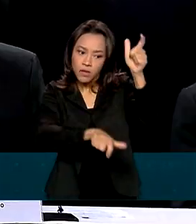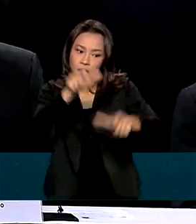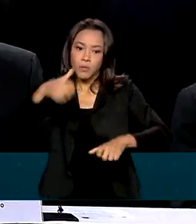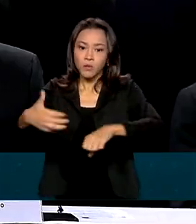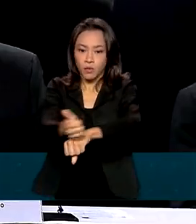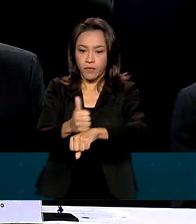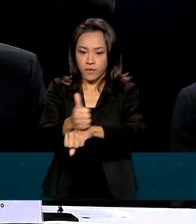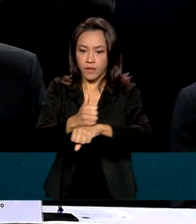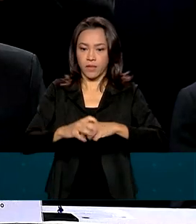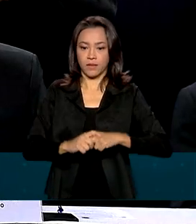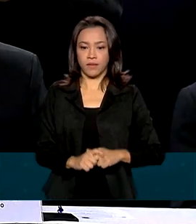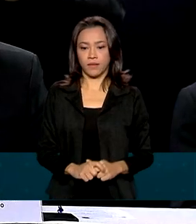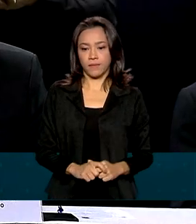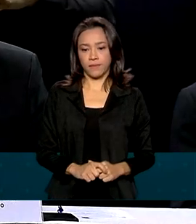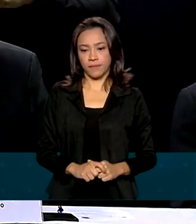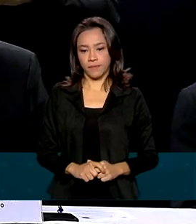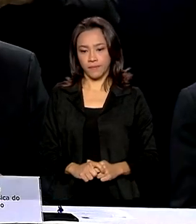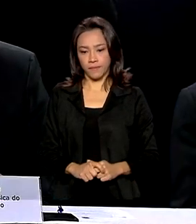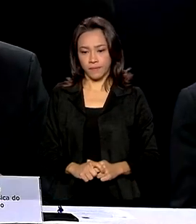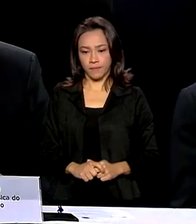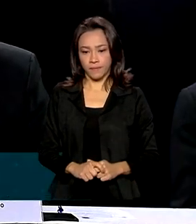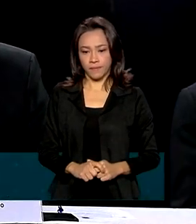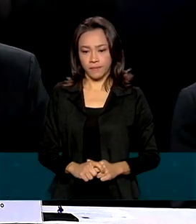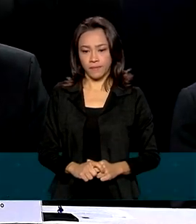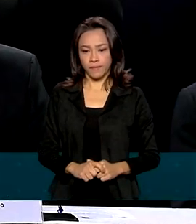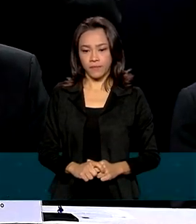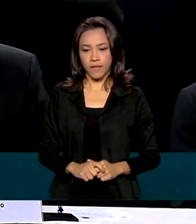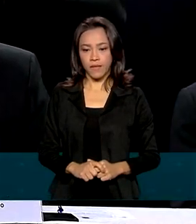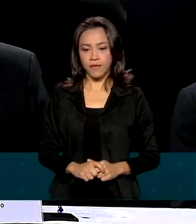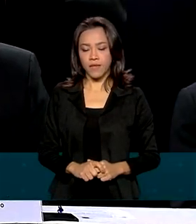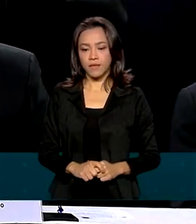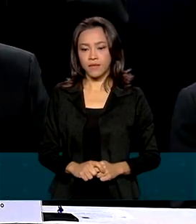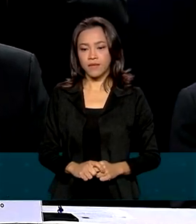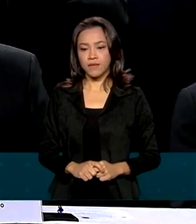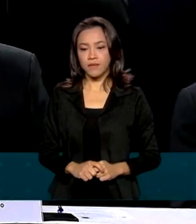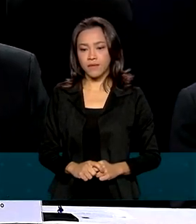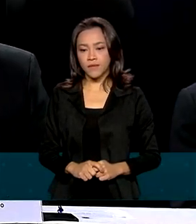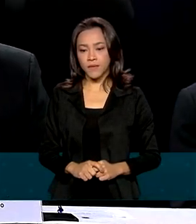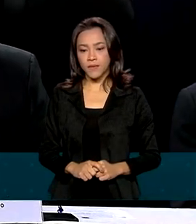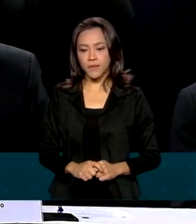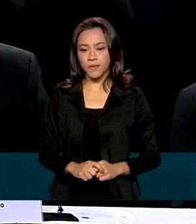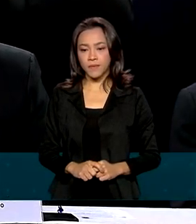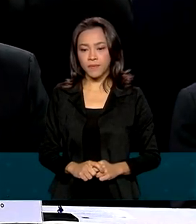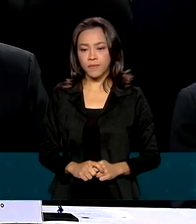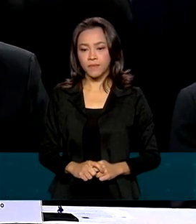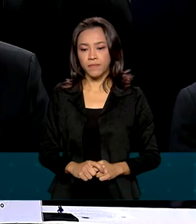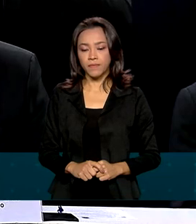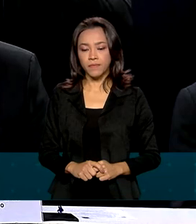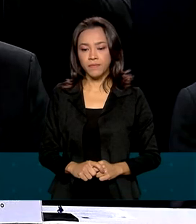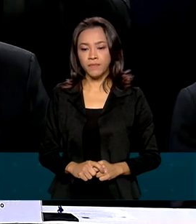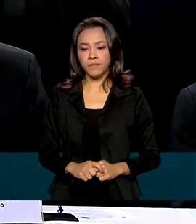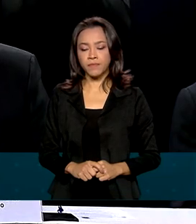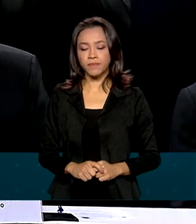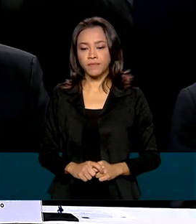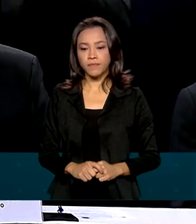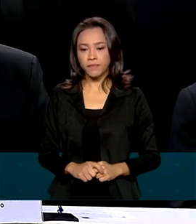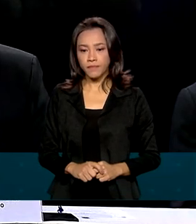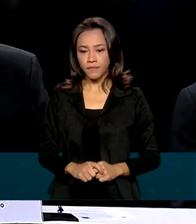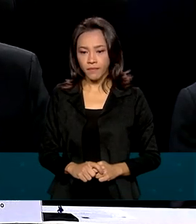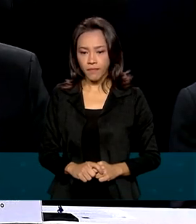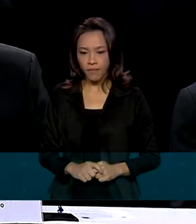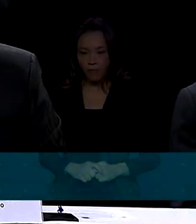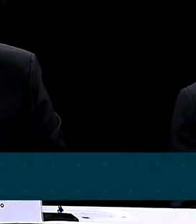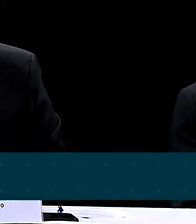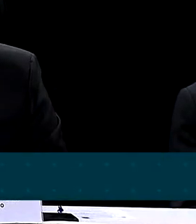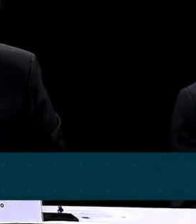Não apenas o enfoque teórico é apresentado, mas também as sugestões práticas são oferecidas